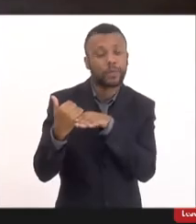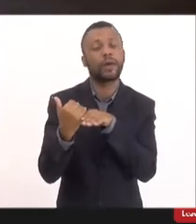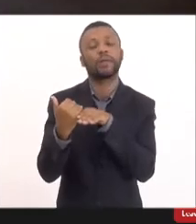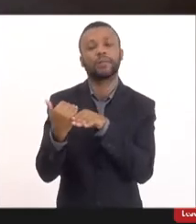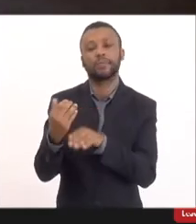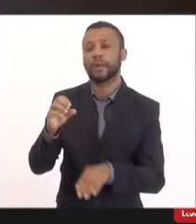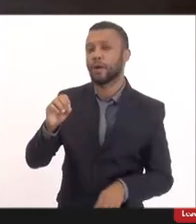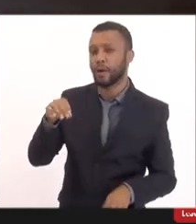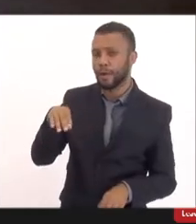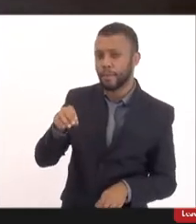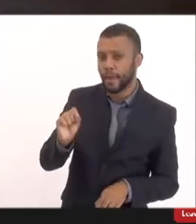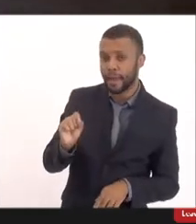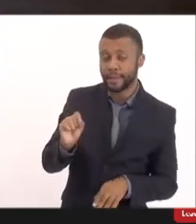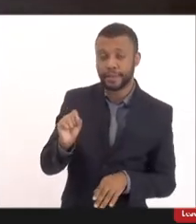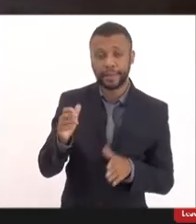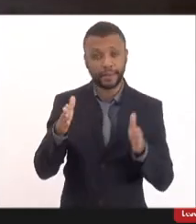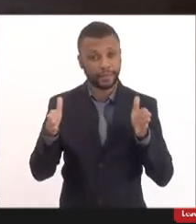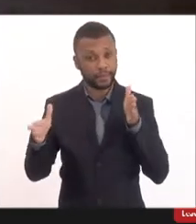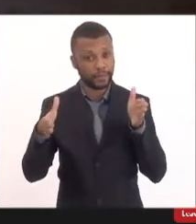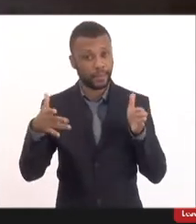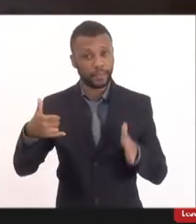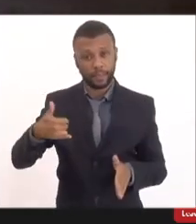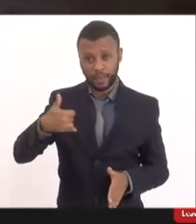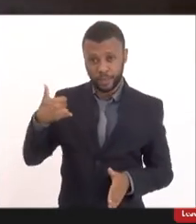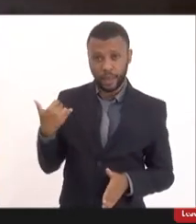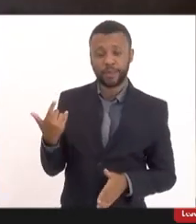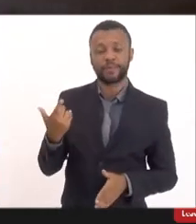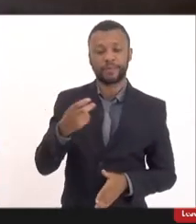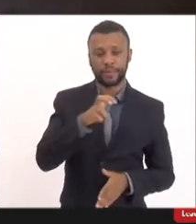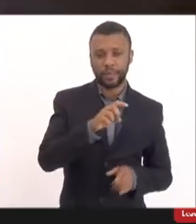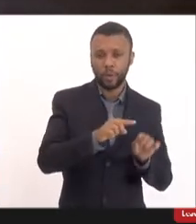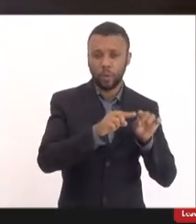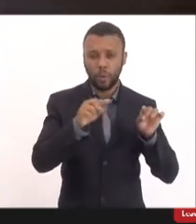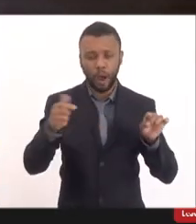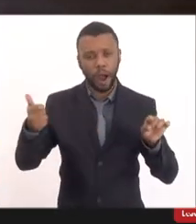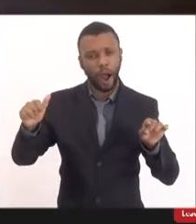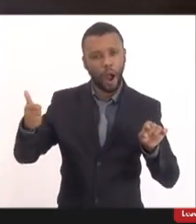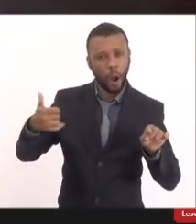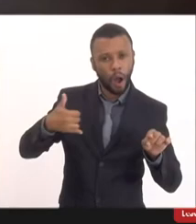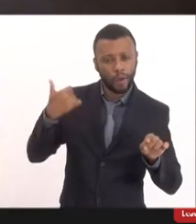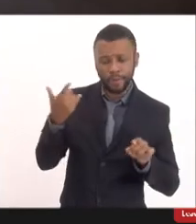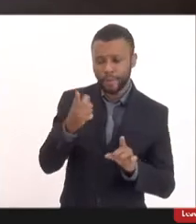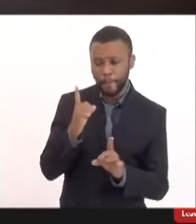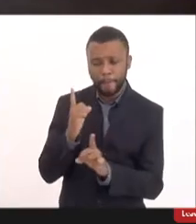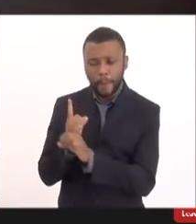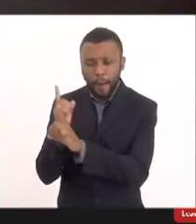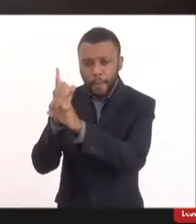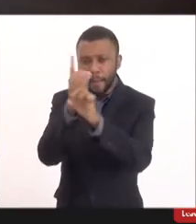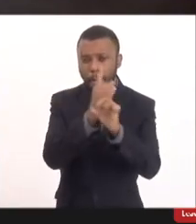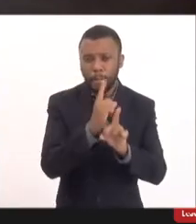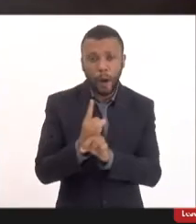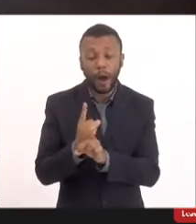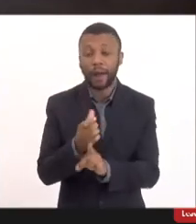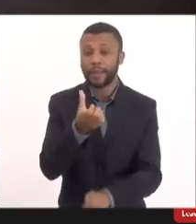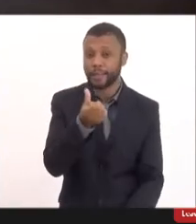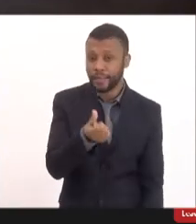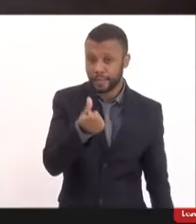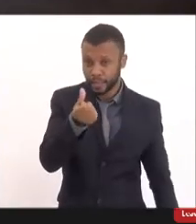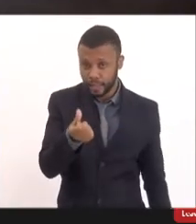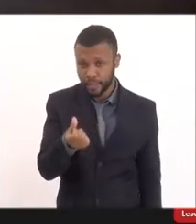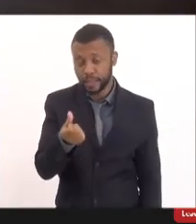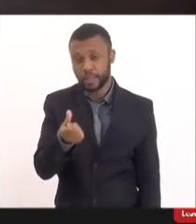etária de 5 a 11 anos foram notificados como alcançados por essa síndrome 606 casos